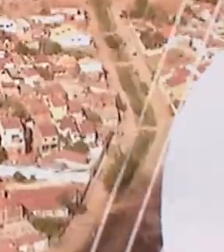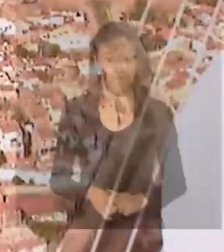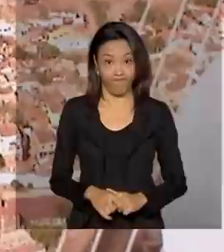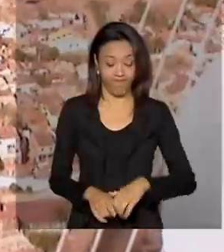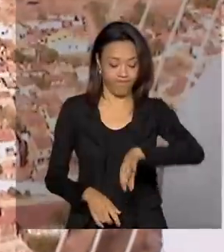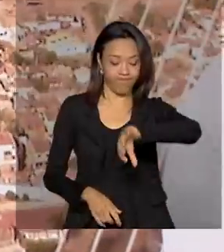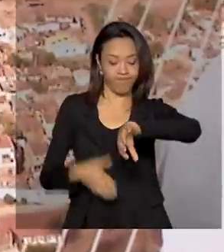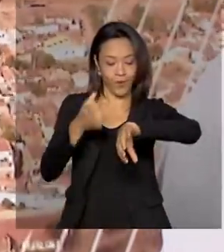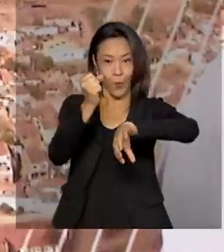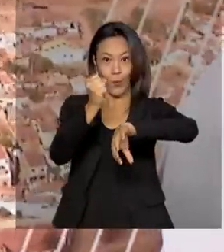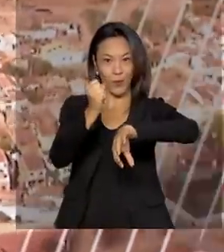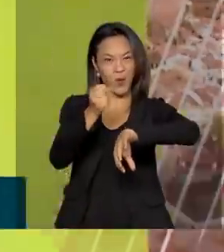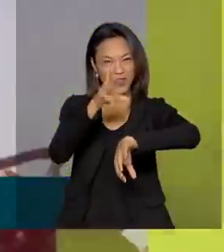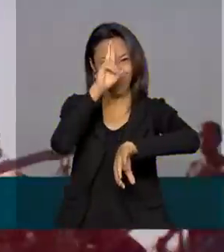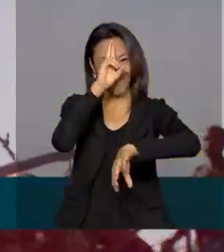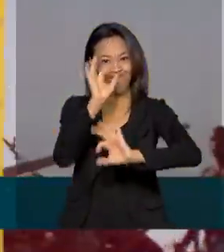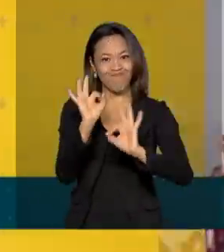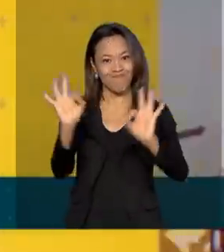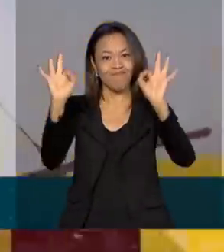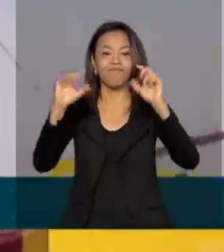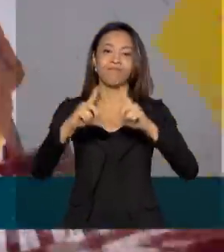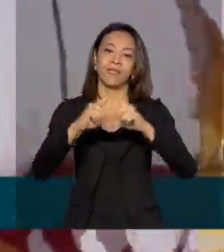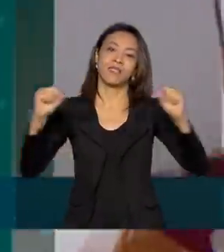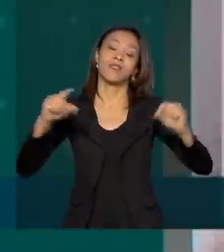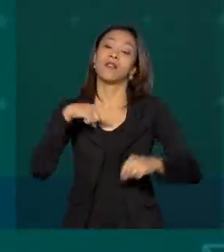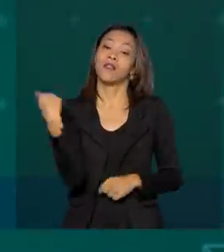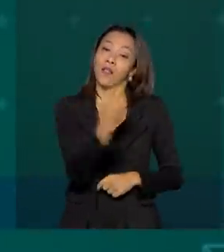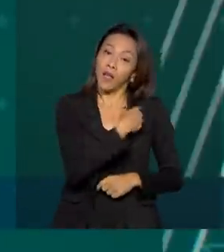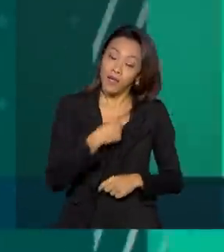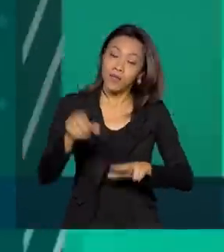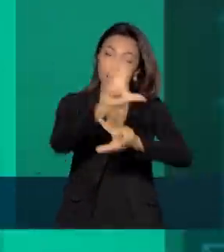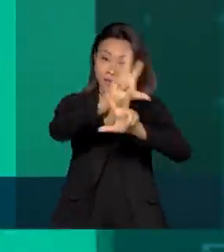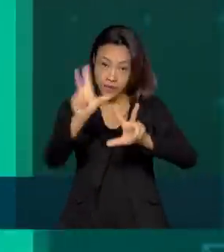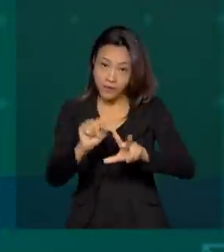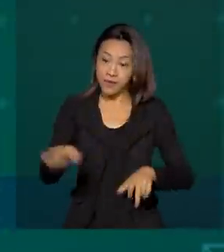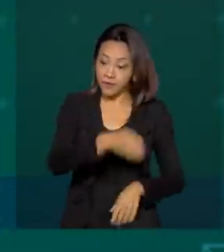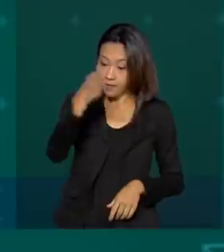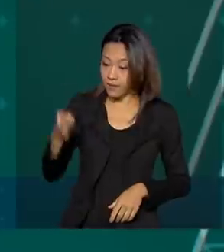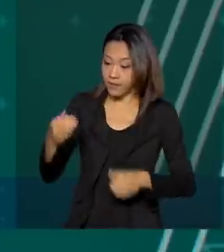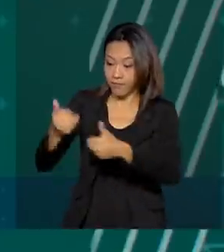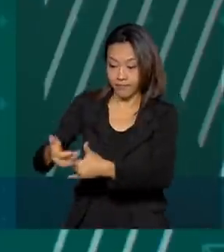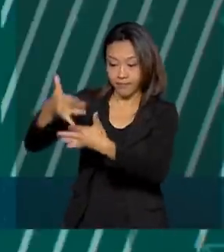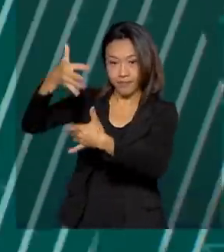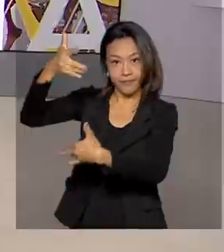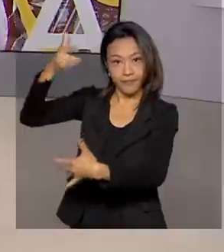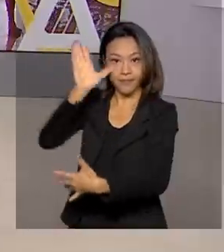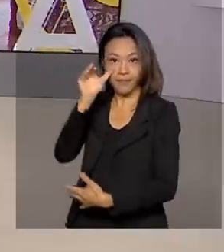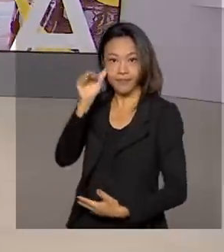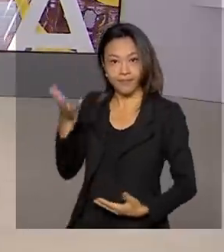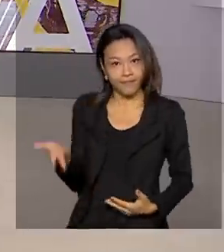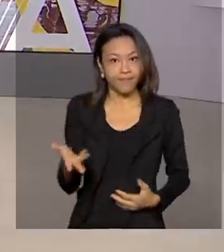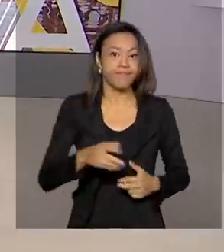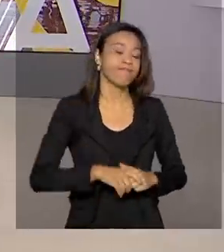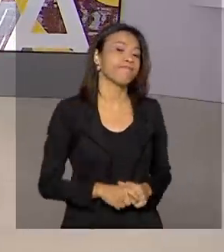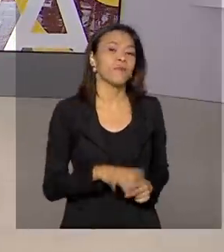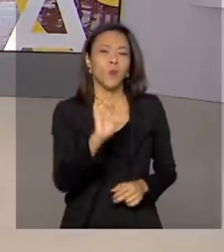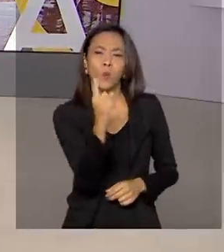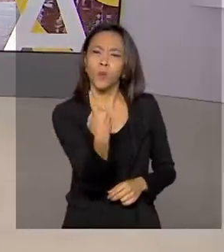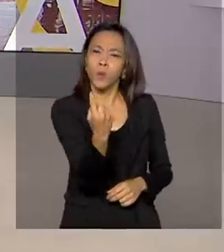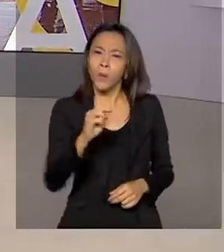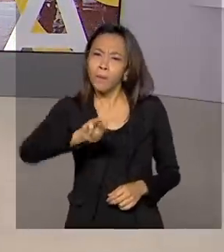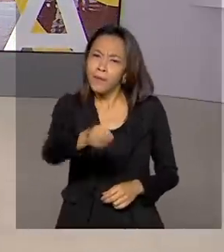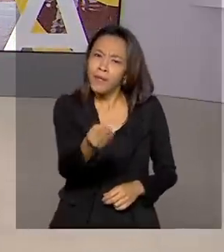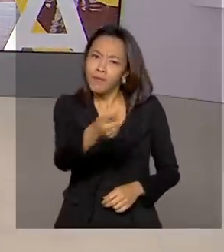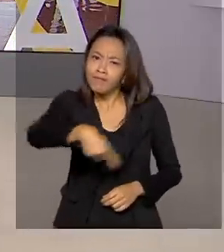Oito Horas em Ponto em Brasília, nós estamos ao vivo pela TV Brasil e também pelas redes sociais. Um milhão de pessoas